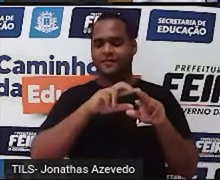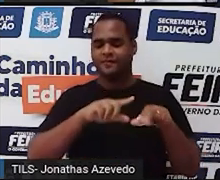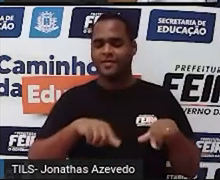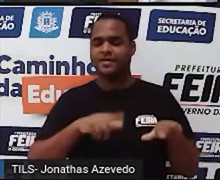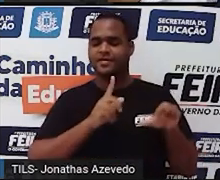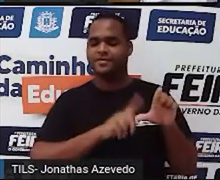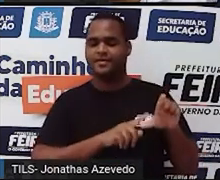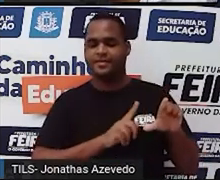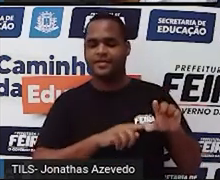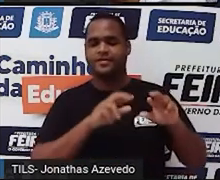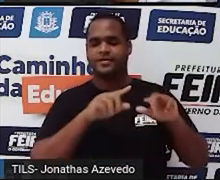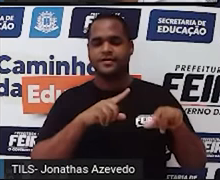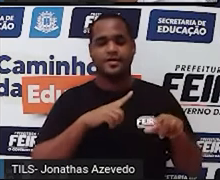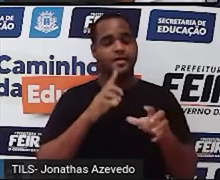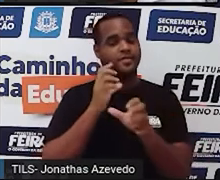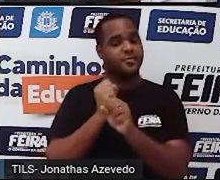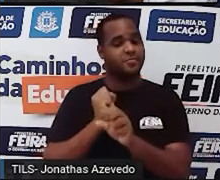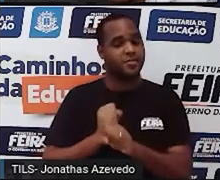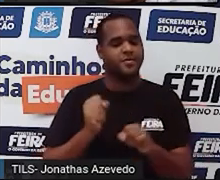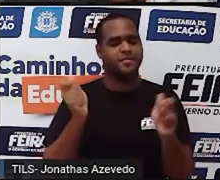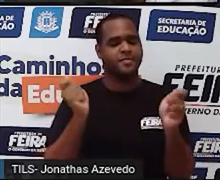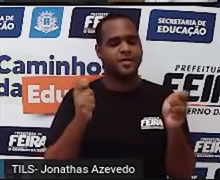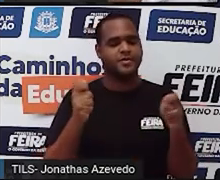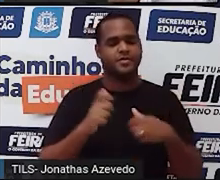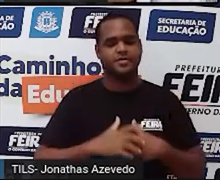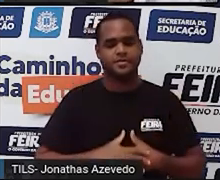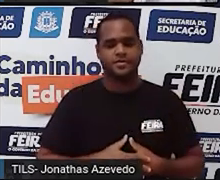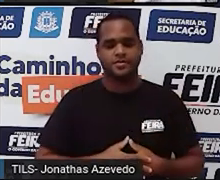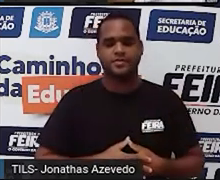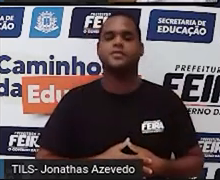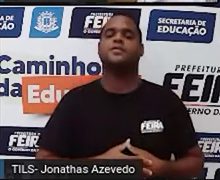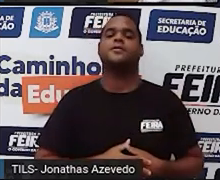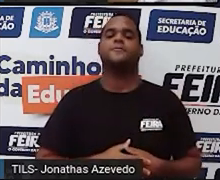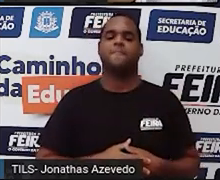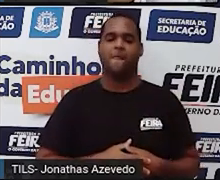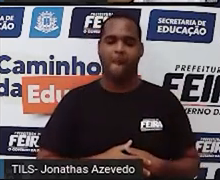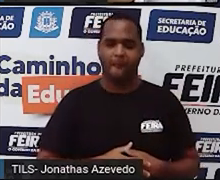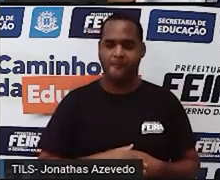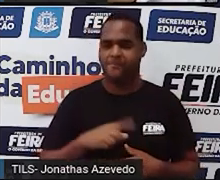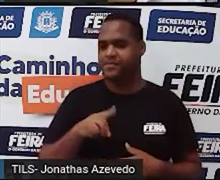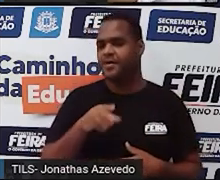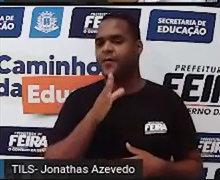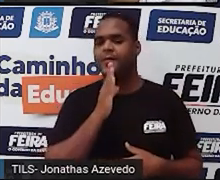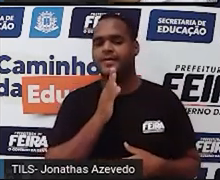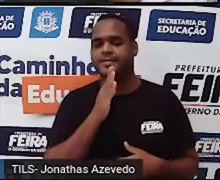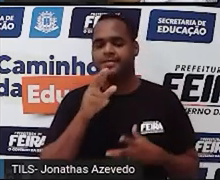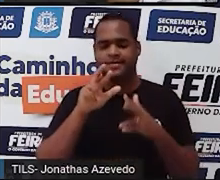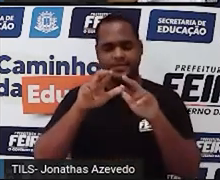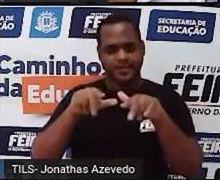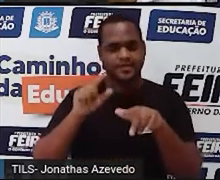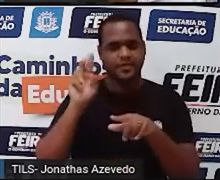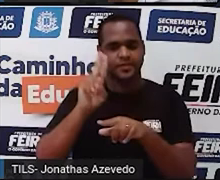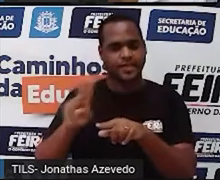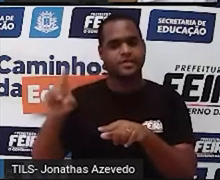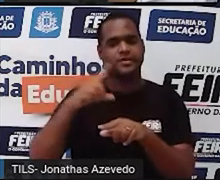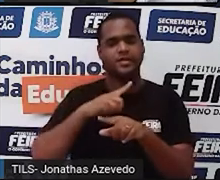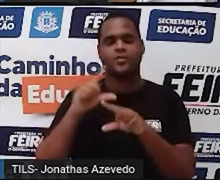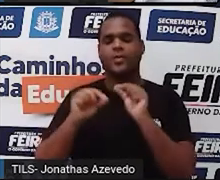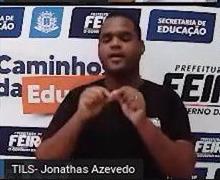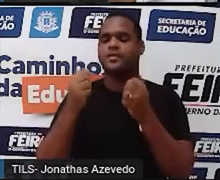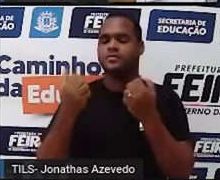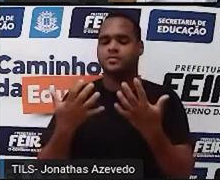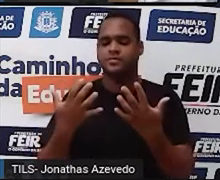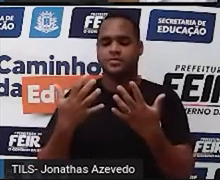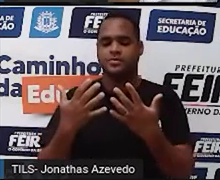para fazer cálculos, né? E esses símbolos, os mais conhecidos, os que mais são usados, são